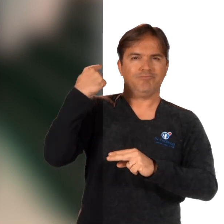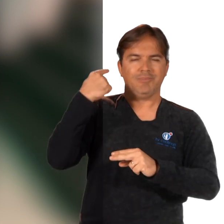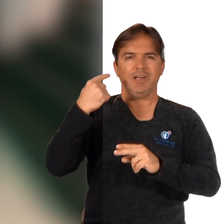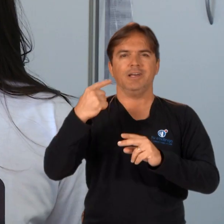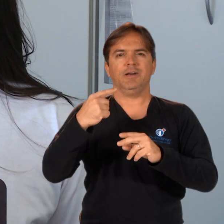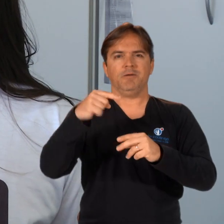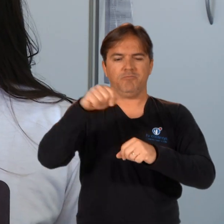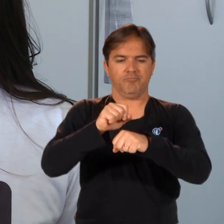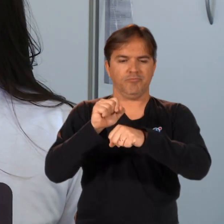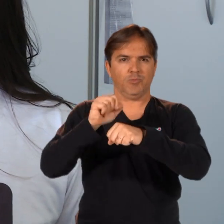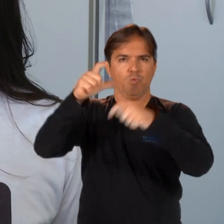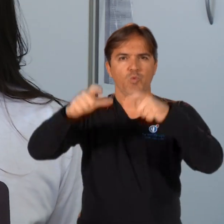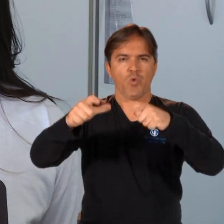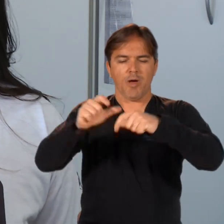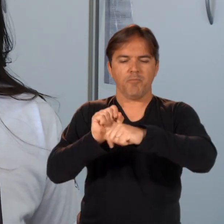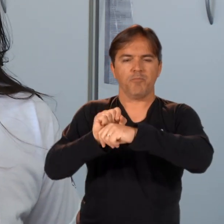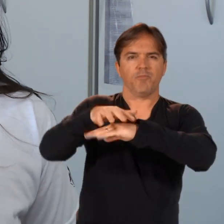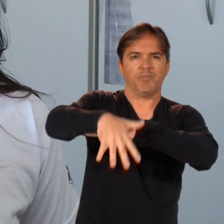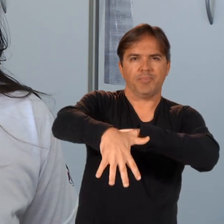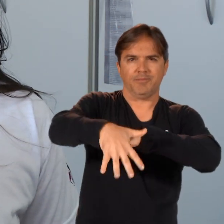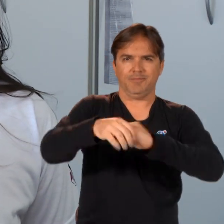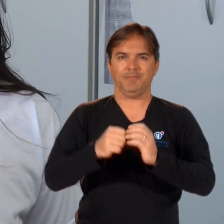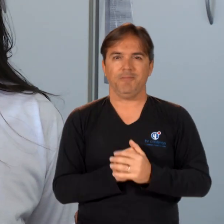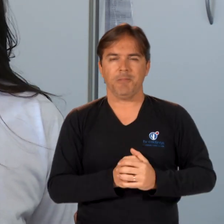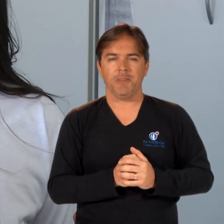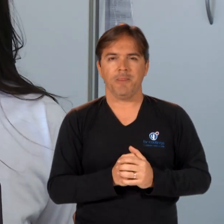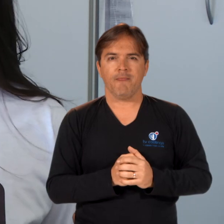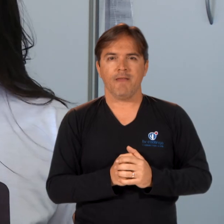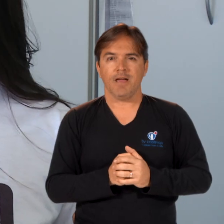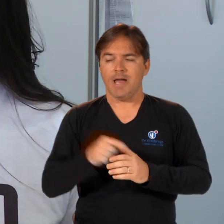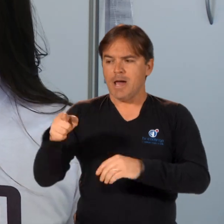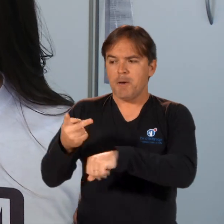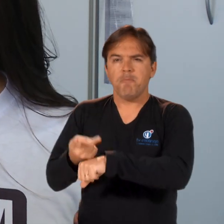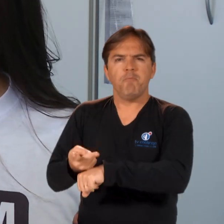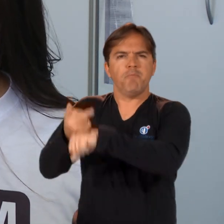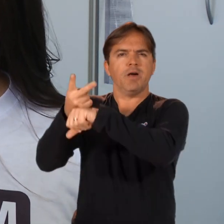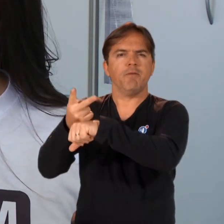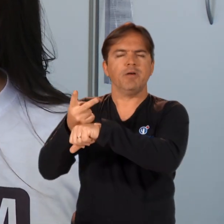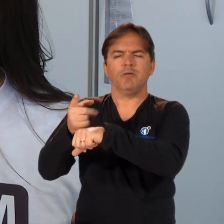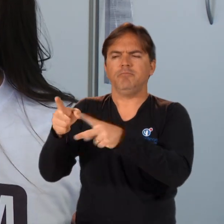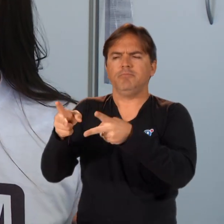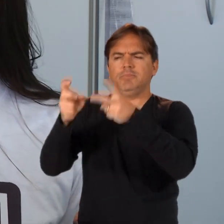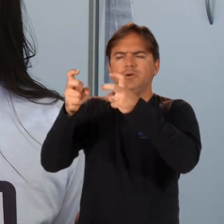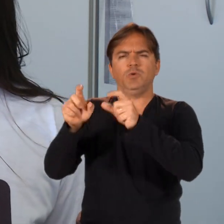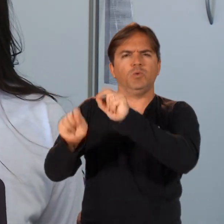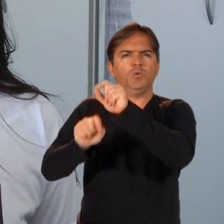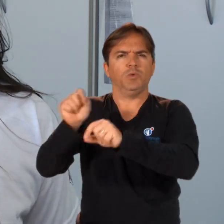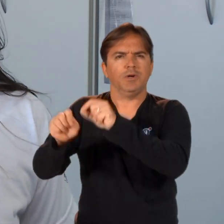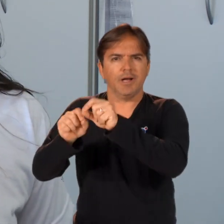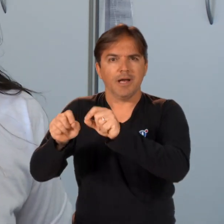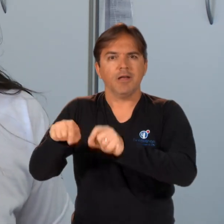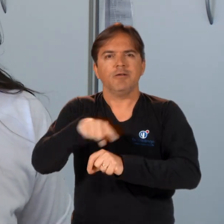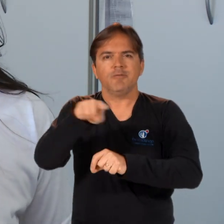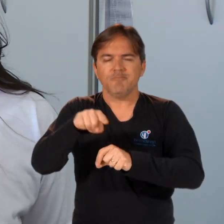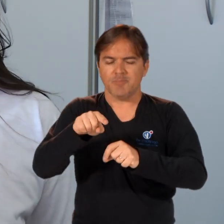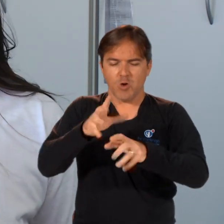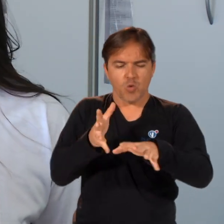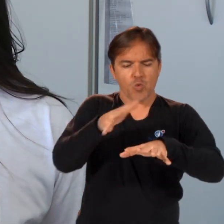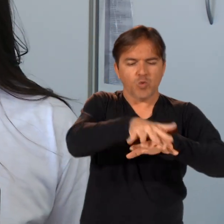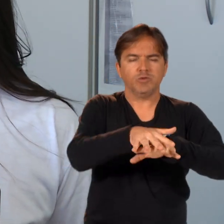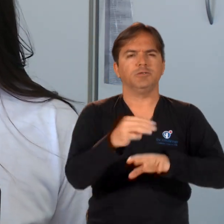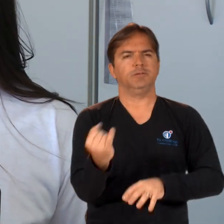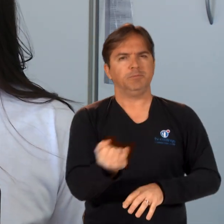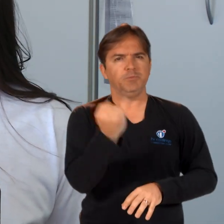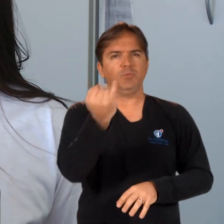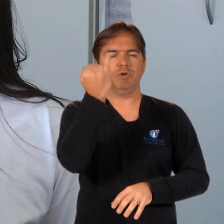Paraná. Essa premiação nos mostra que vale a pena trabalhar com inclusão. O Congresso Brasileiro de